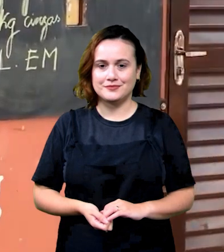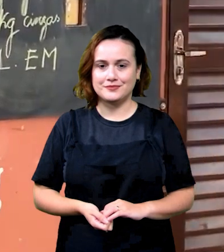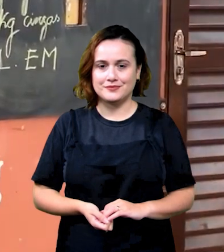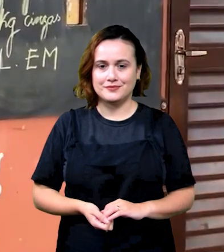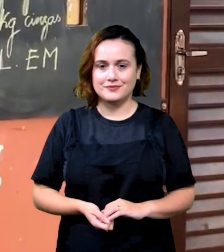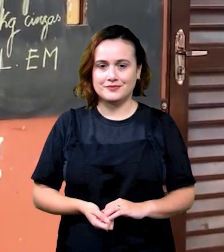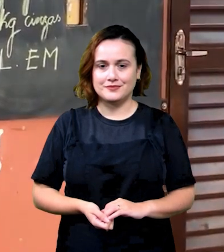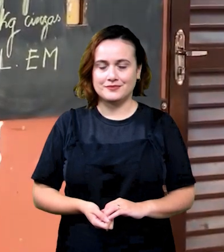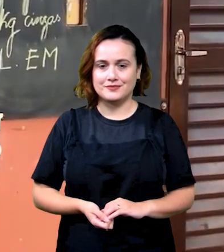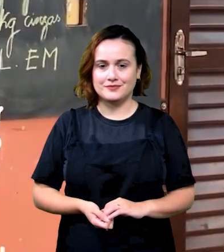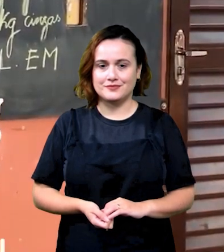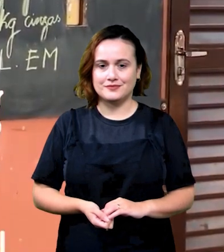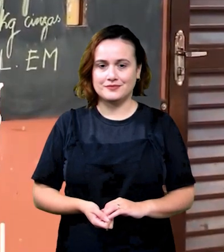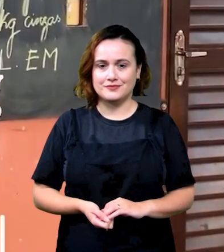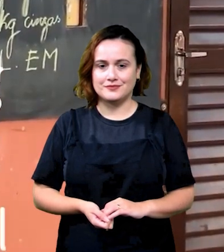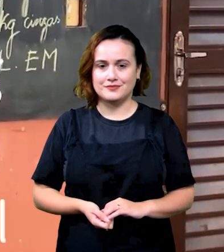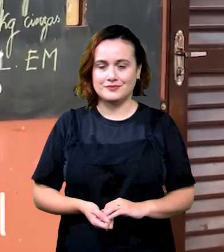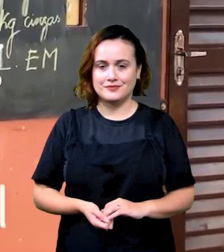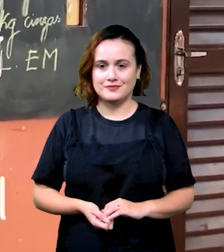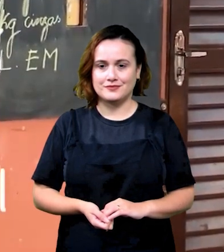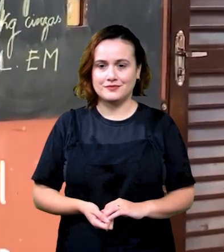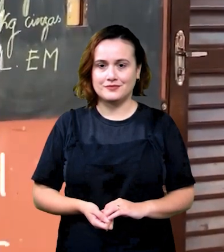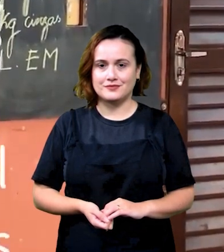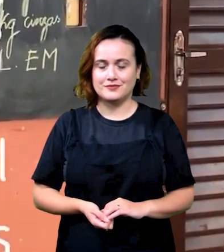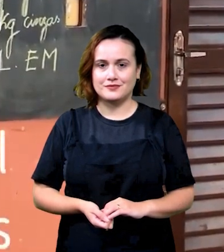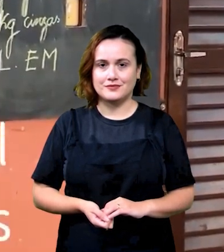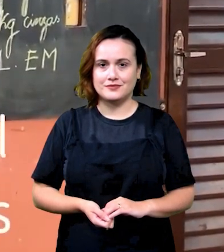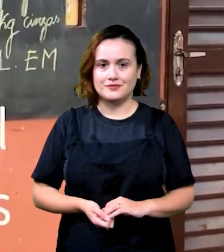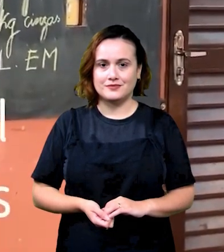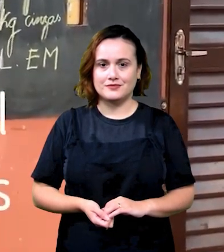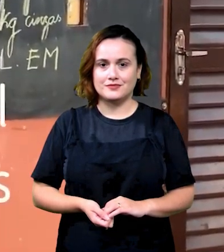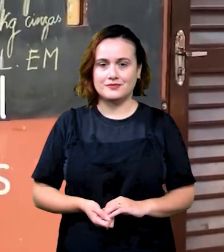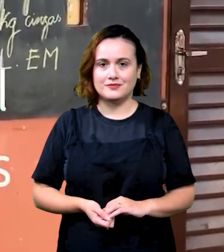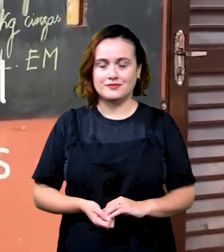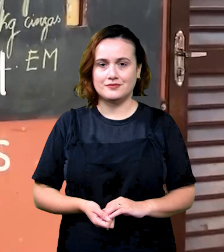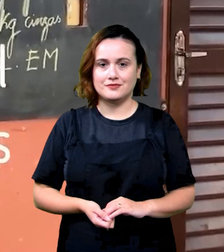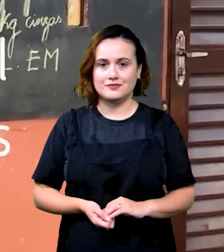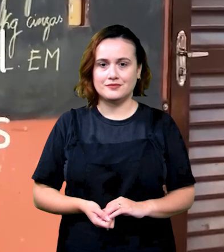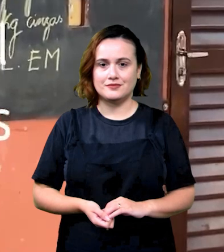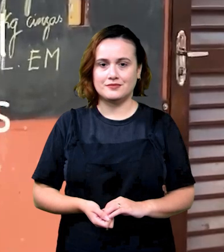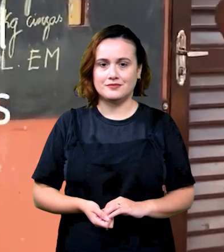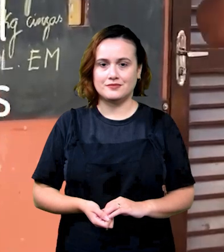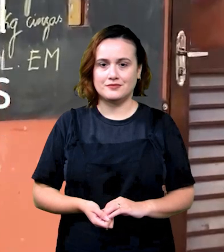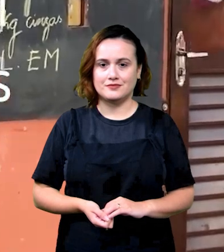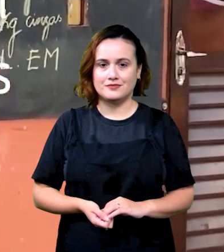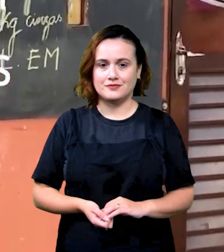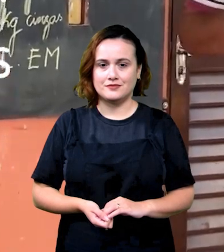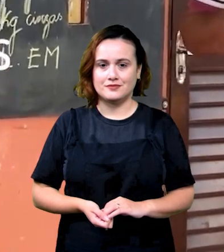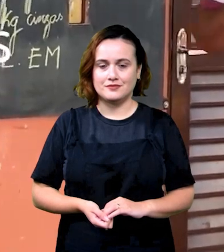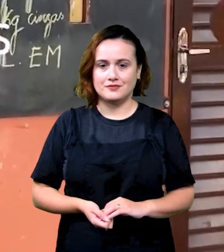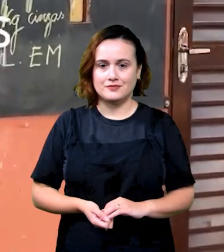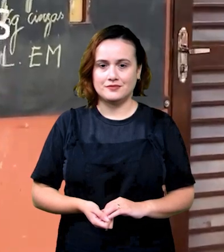kg de farelo de oleaginosas, 40 kg de esterco bovino, 10 kg de fosfatos